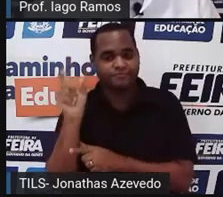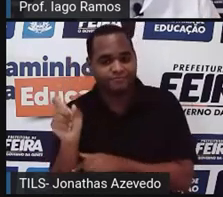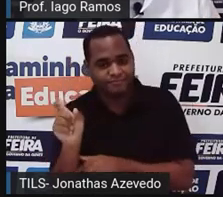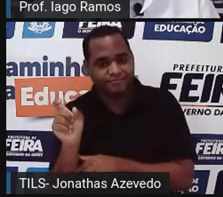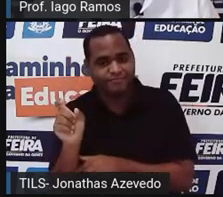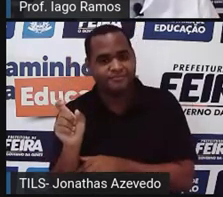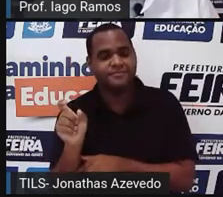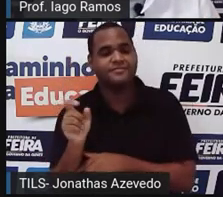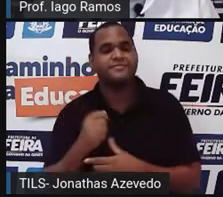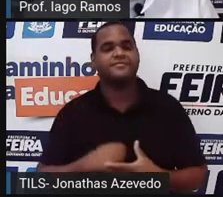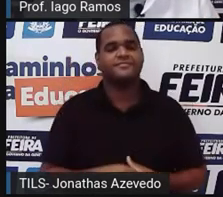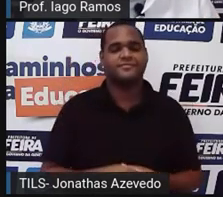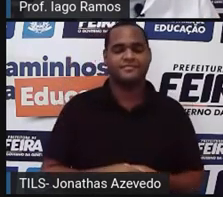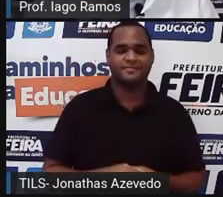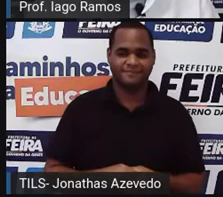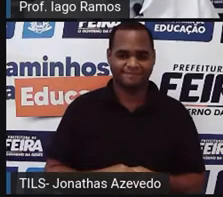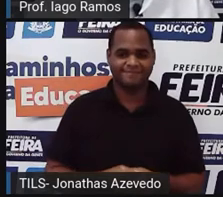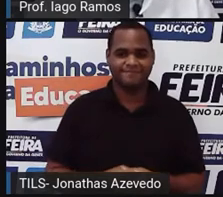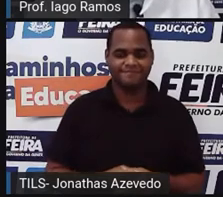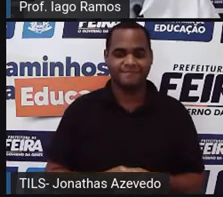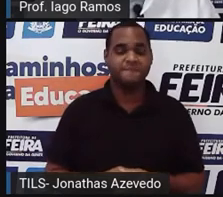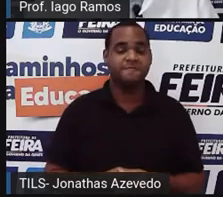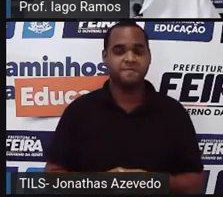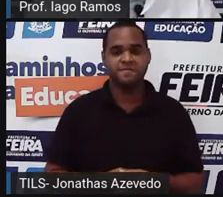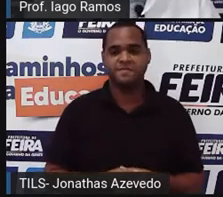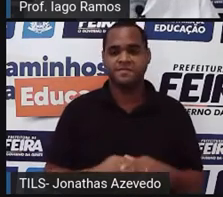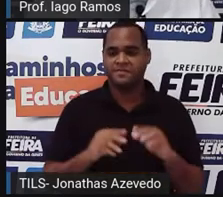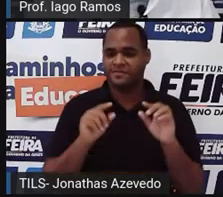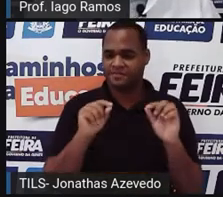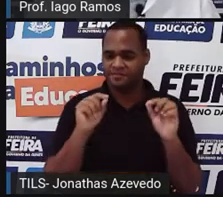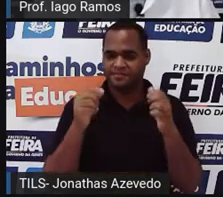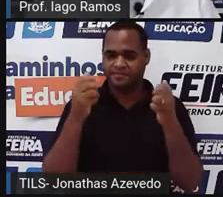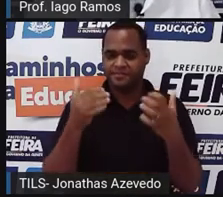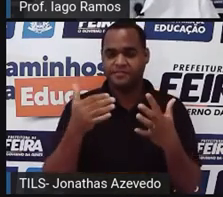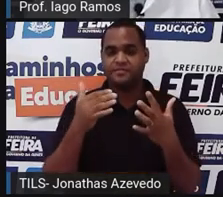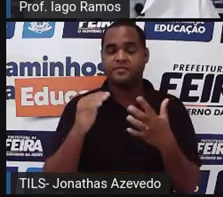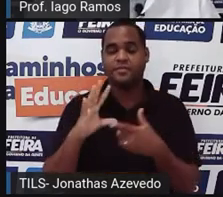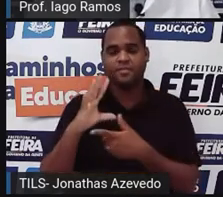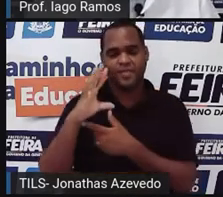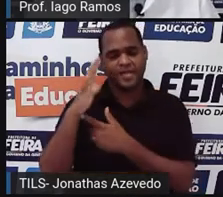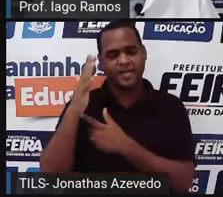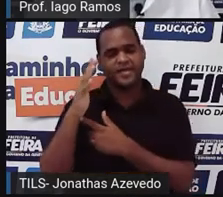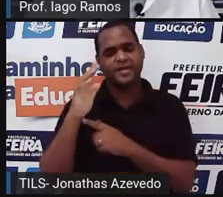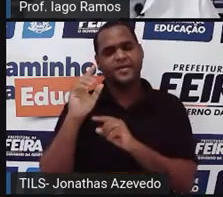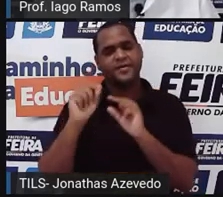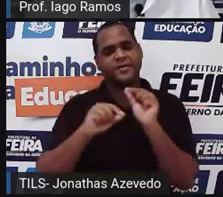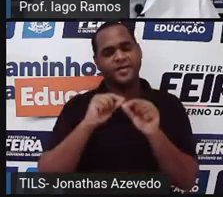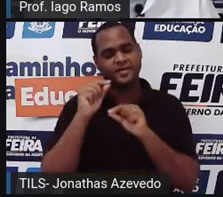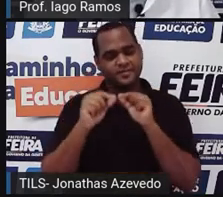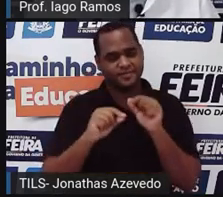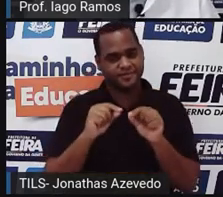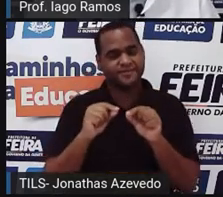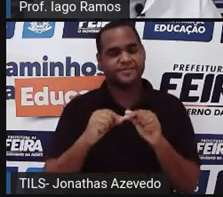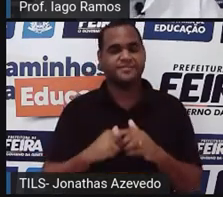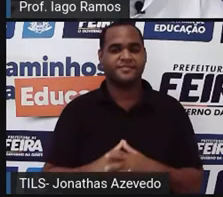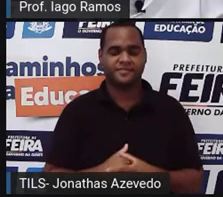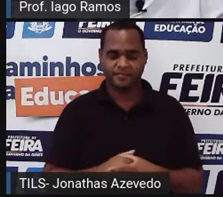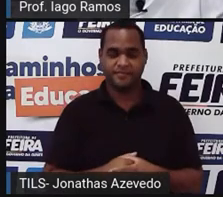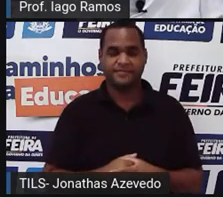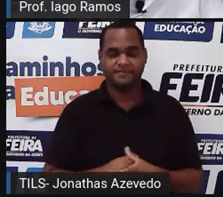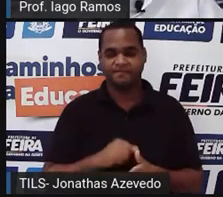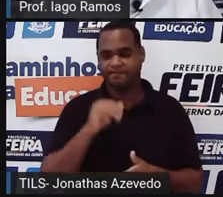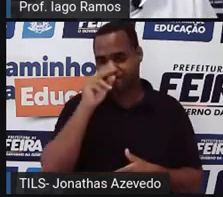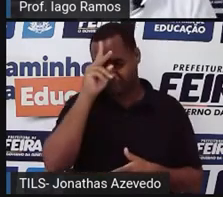pessoa que acabou de aparecer aqui na tela, né? Acontece que as